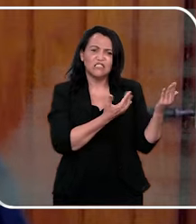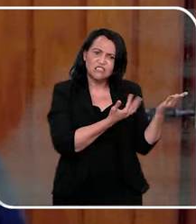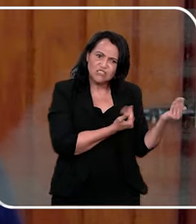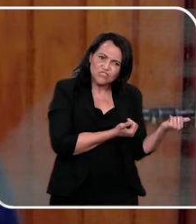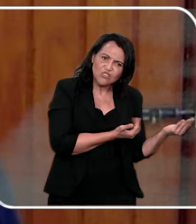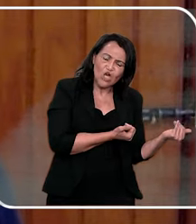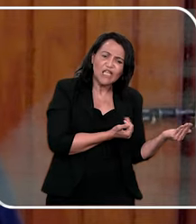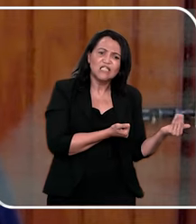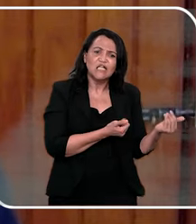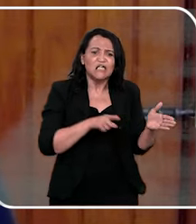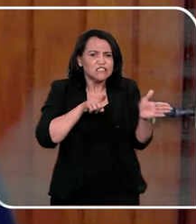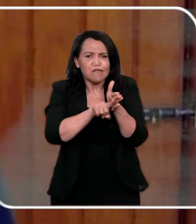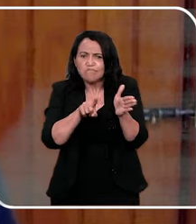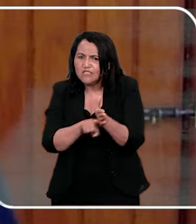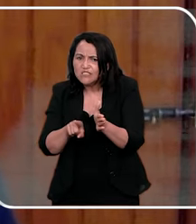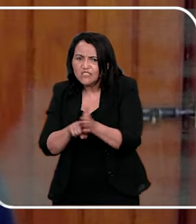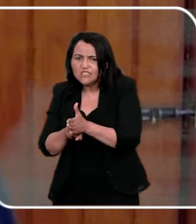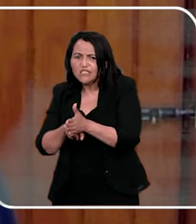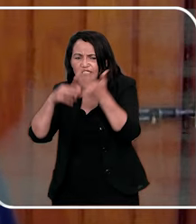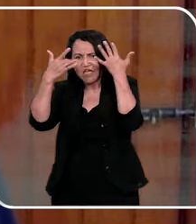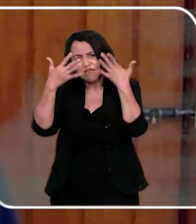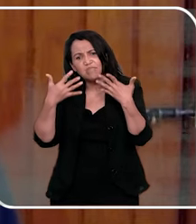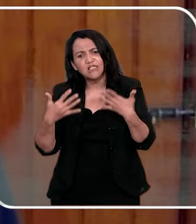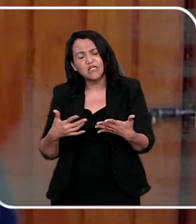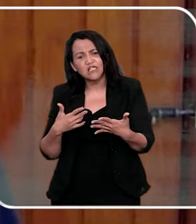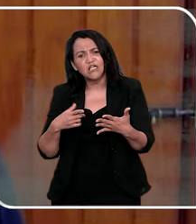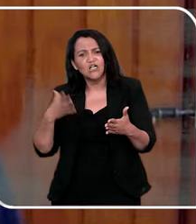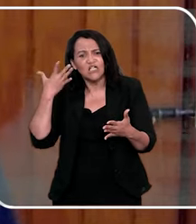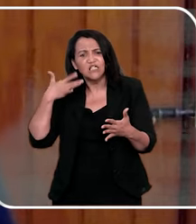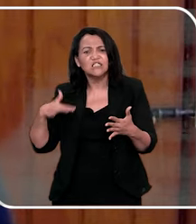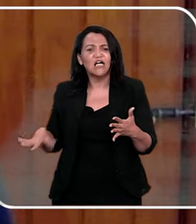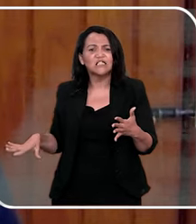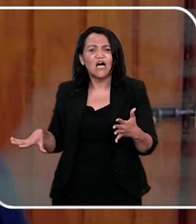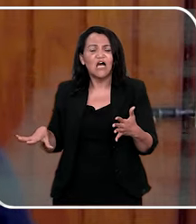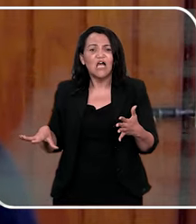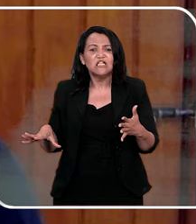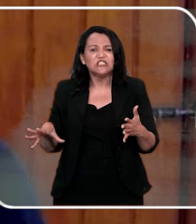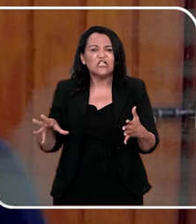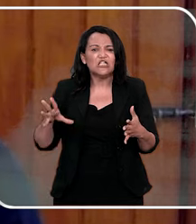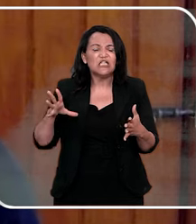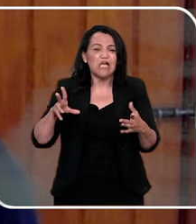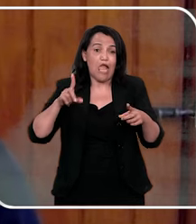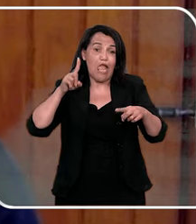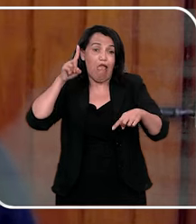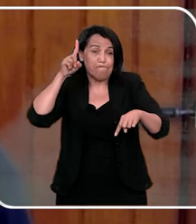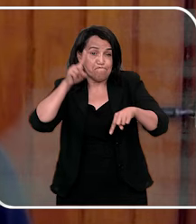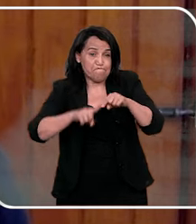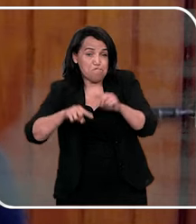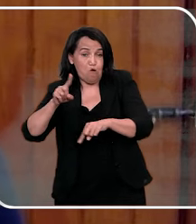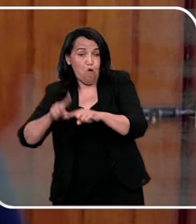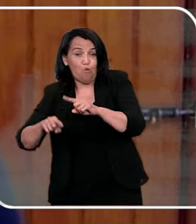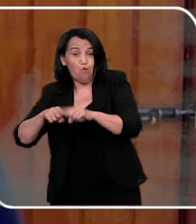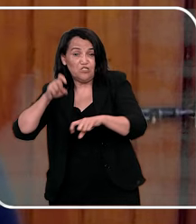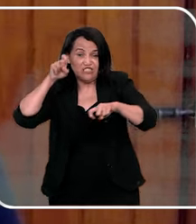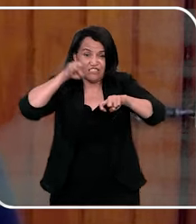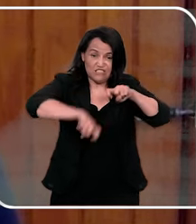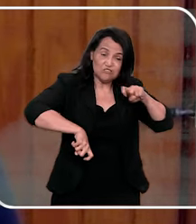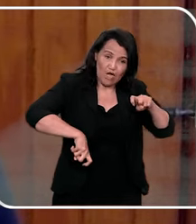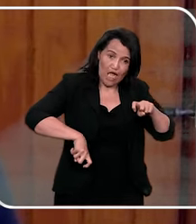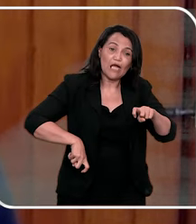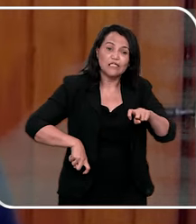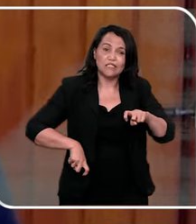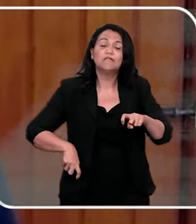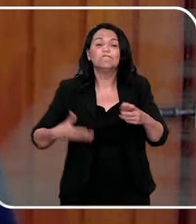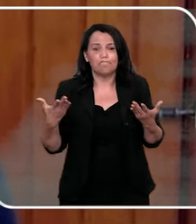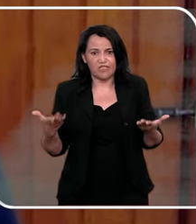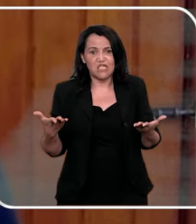internet, que cada vez elas estão vendo pornografia mais cedo, gente, há pesquisas que dizem que nossas crianças, em média, estão tendo acesso à pornografia, a partir de